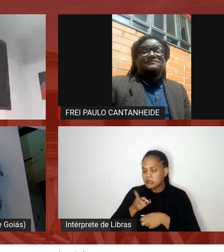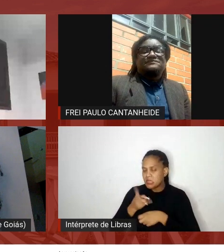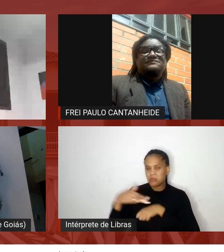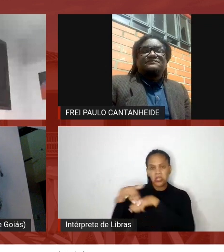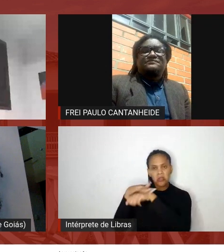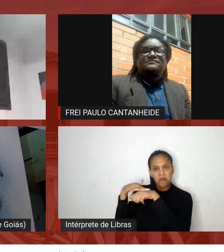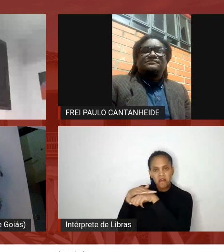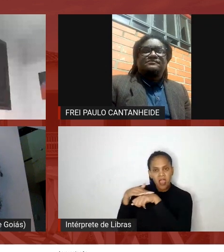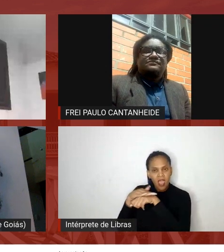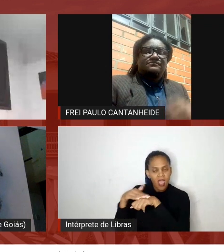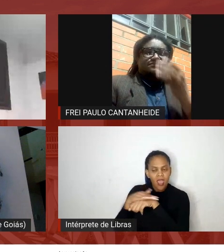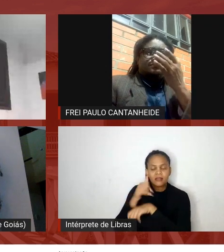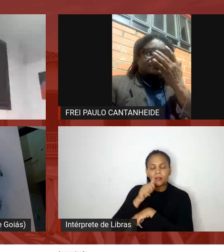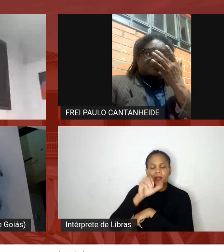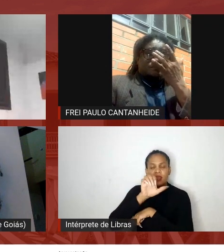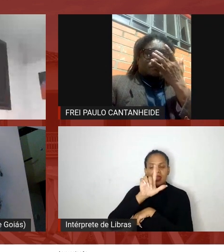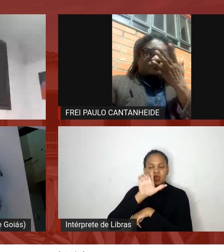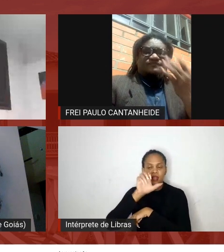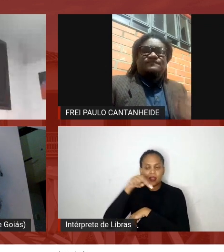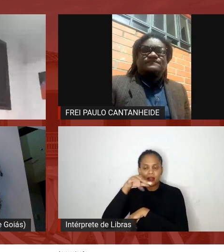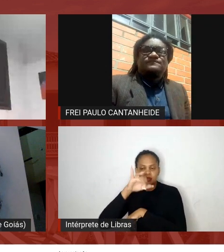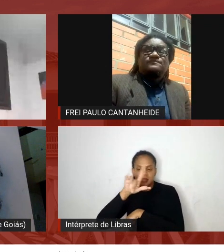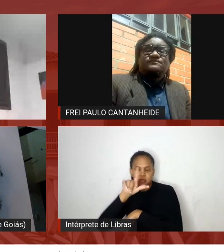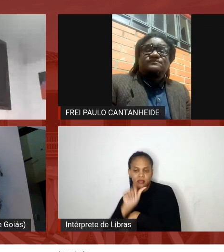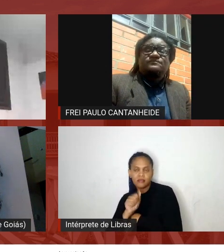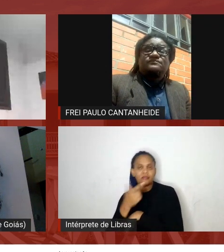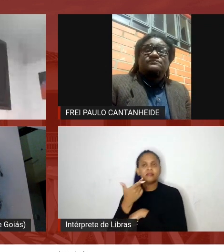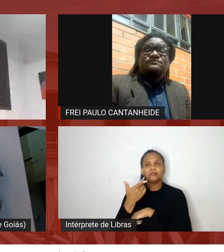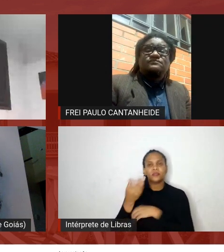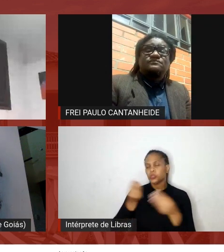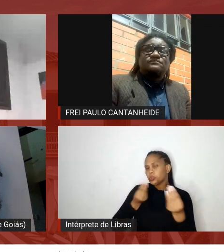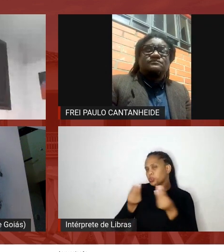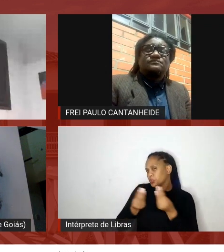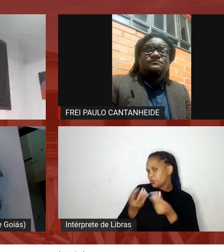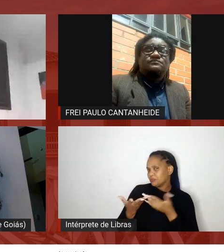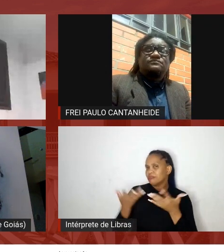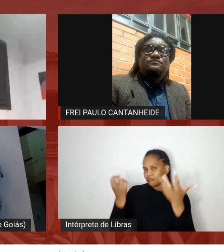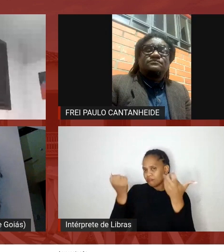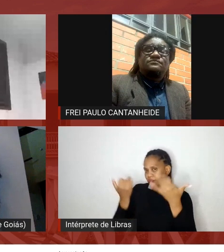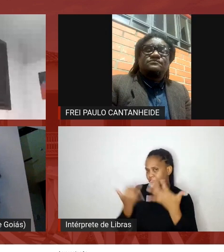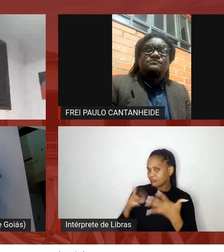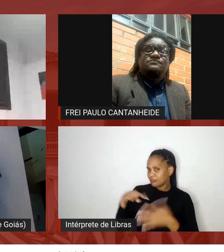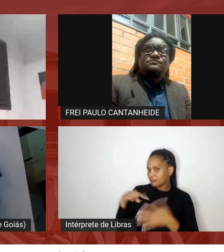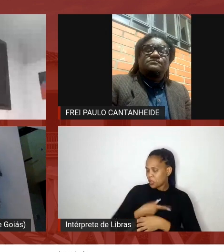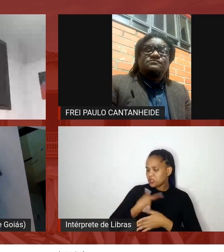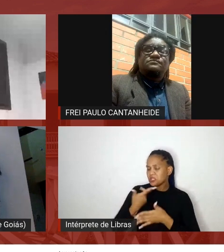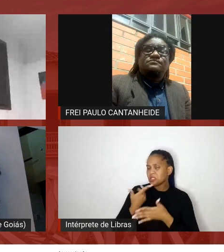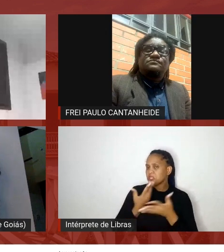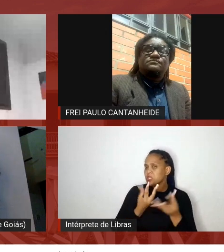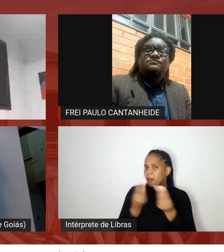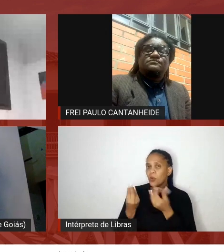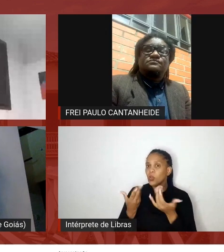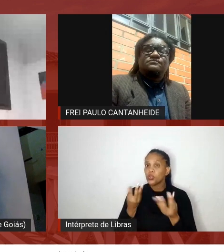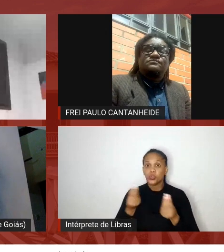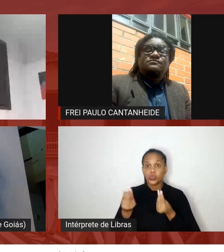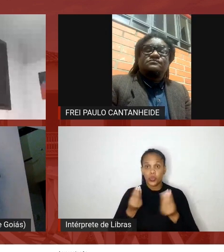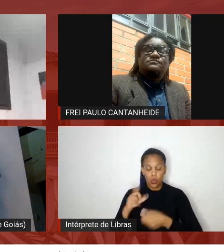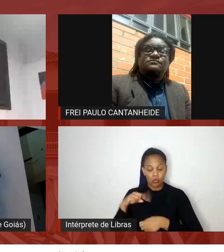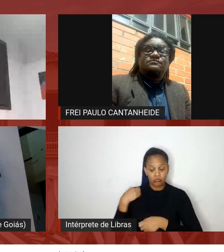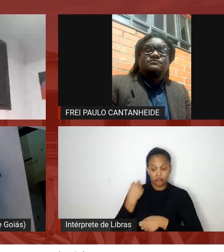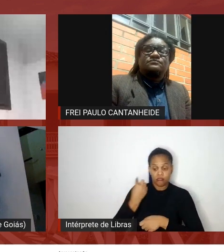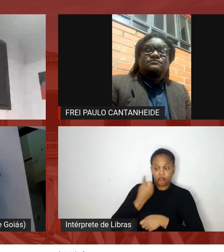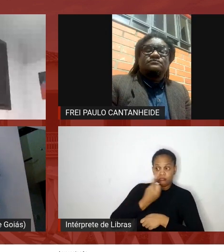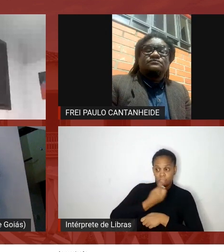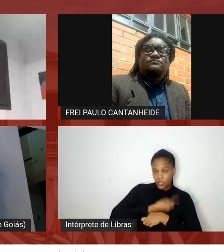Elinísia da Mata a respeito de cargos eletizados nós falamos muito a respeito de nós sermos servidos de muitas